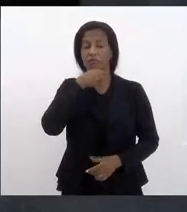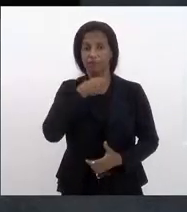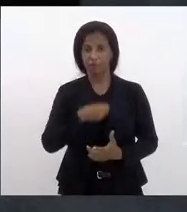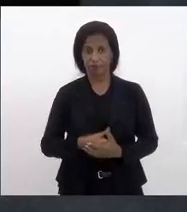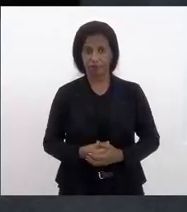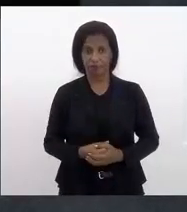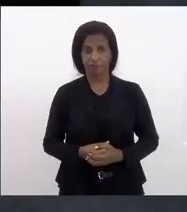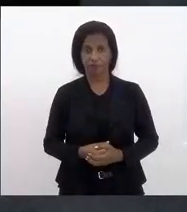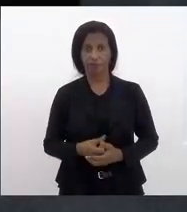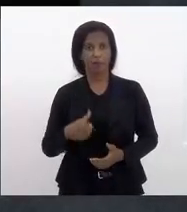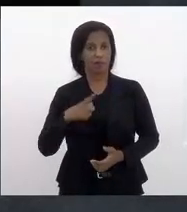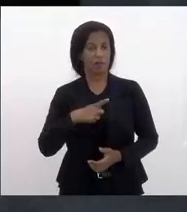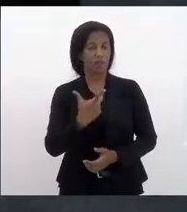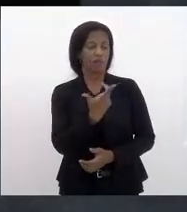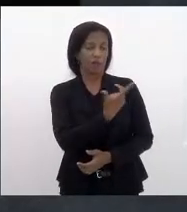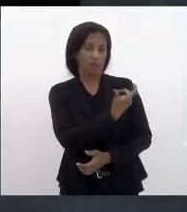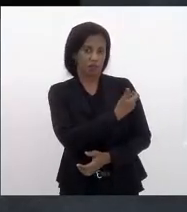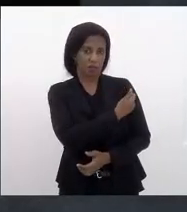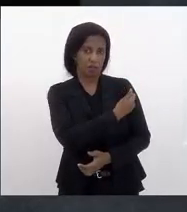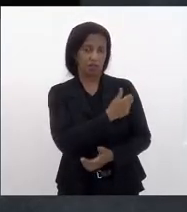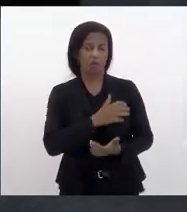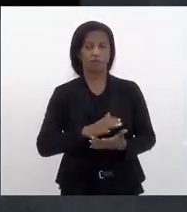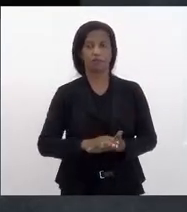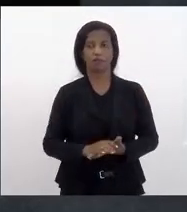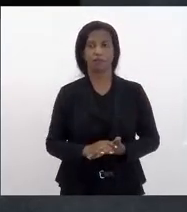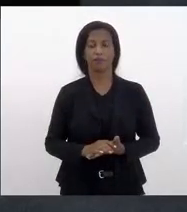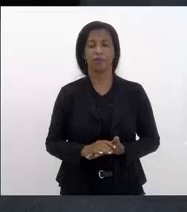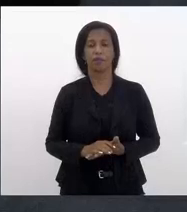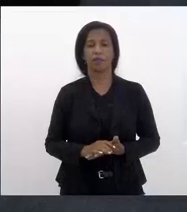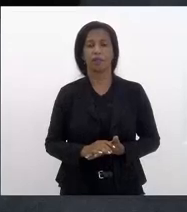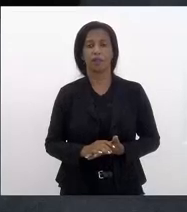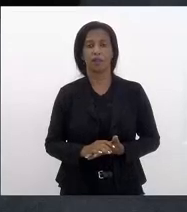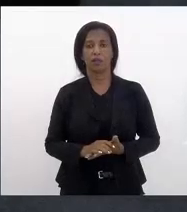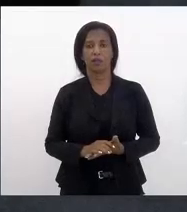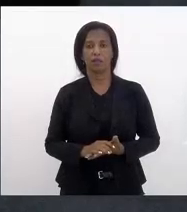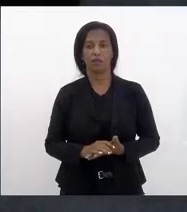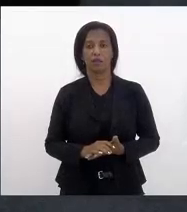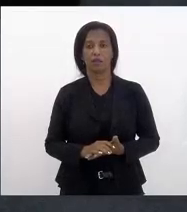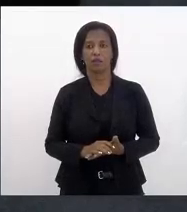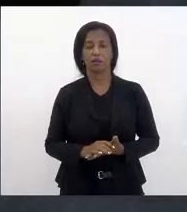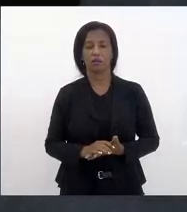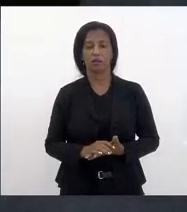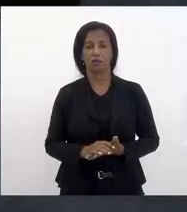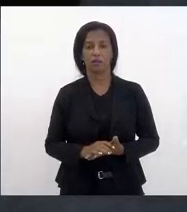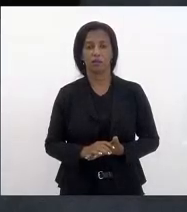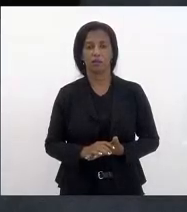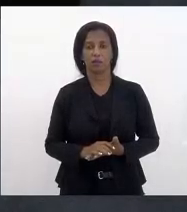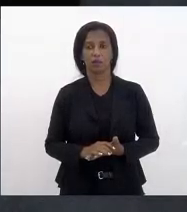Tem vacinas que fazem uma